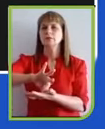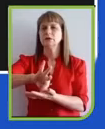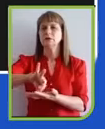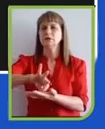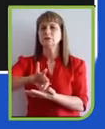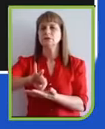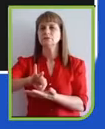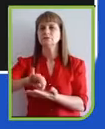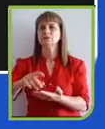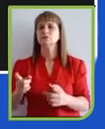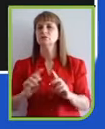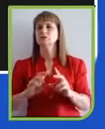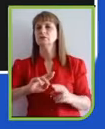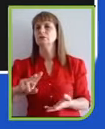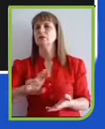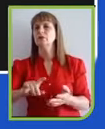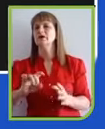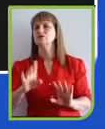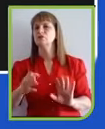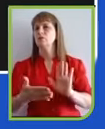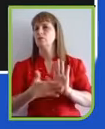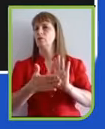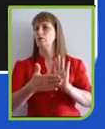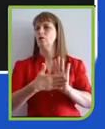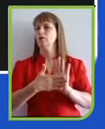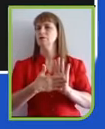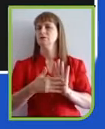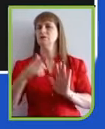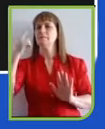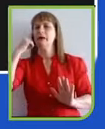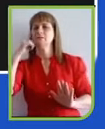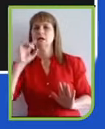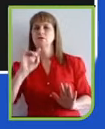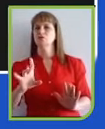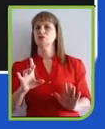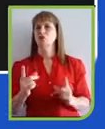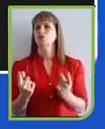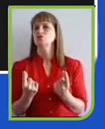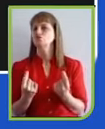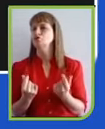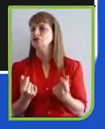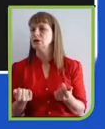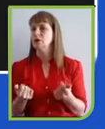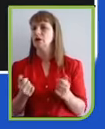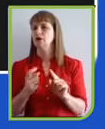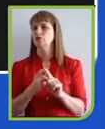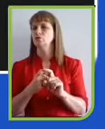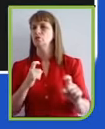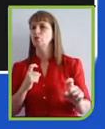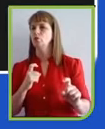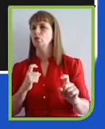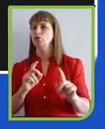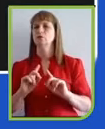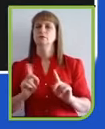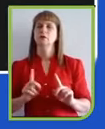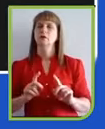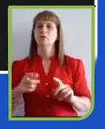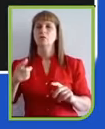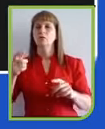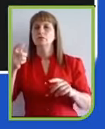se propõe um capitalismo voltado apenas e exclusivamente para os interesses dos